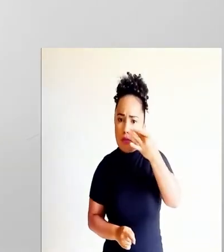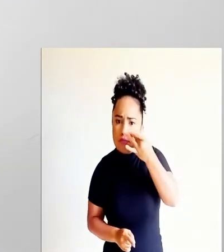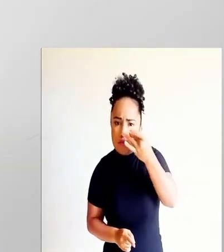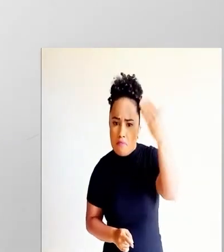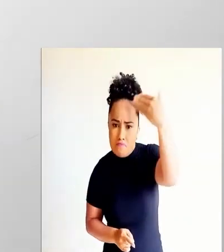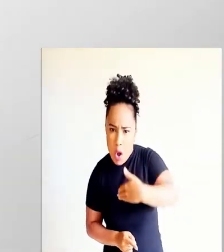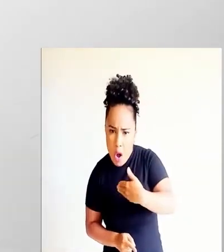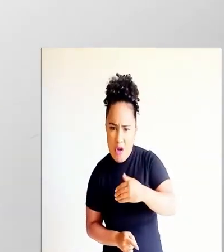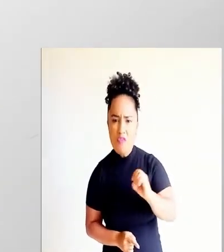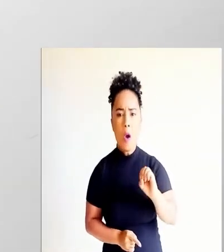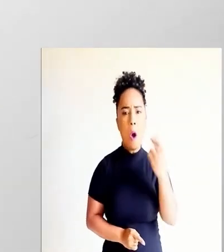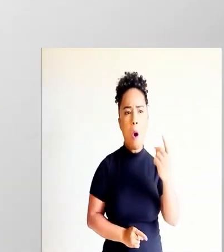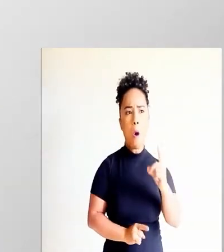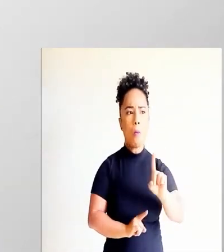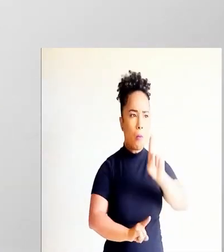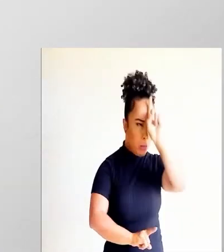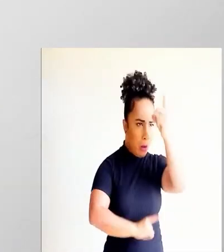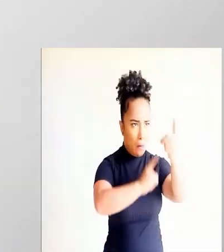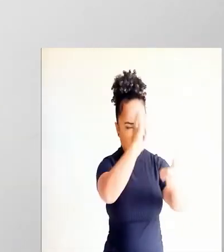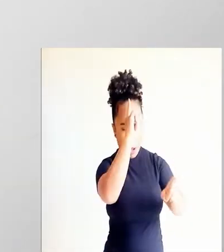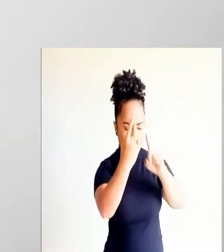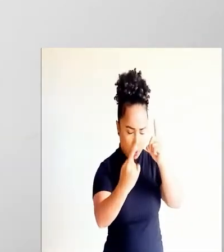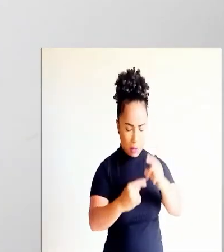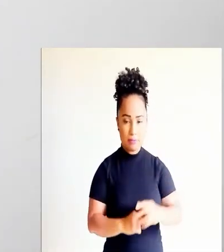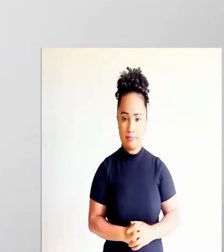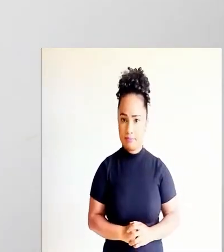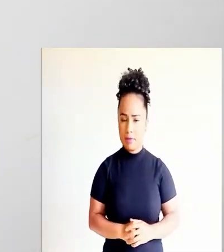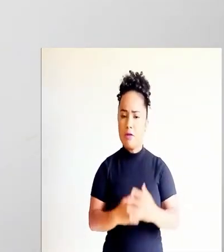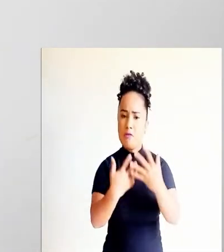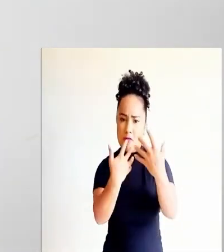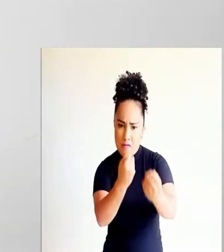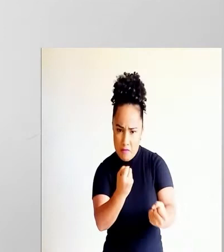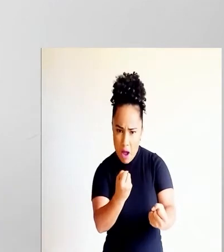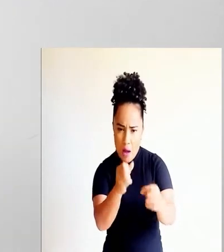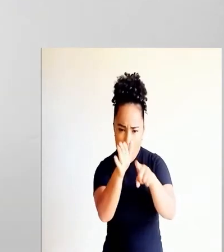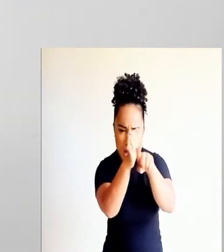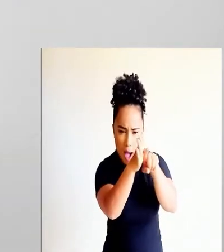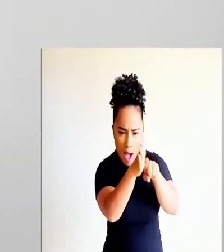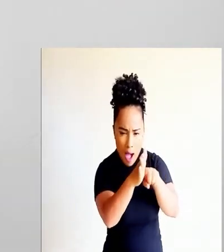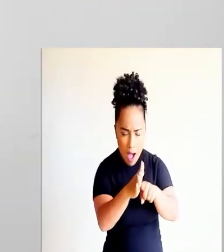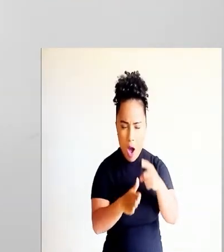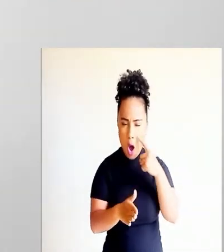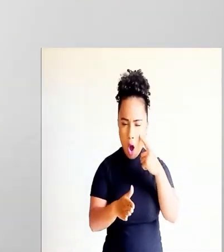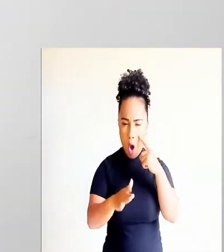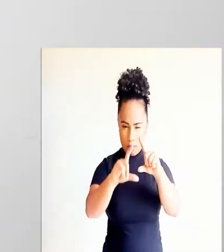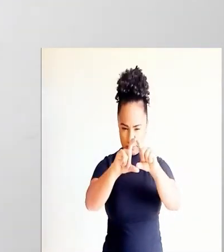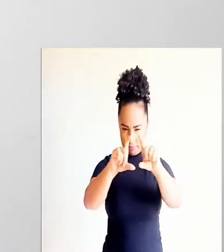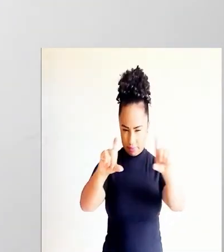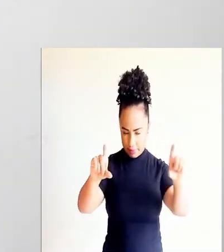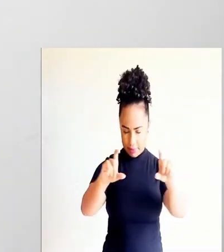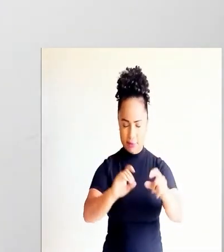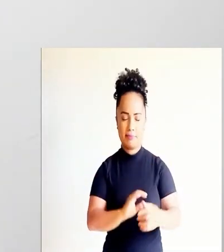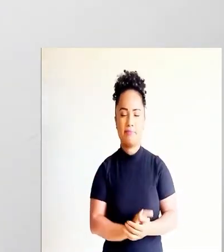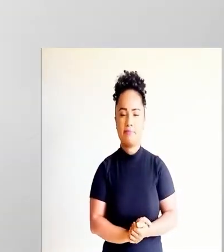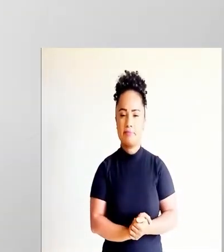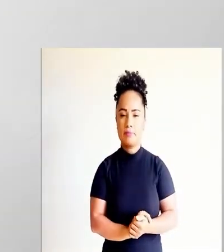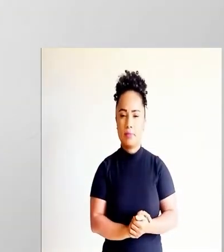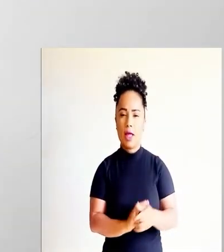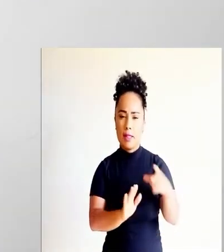aí é real ou é ideia de alguém? Então, vamos analisar isso dentro de uma questão.